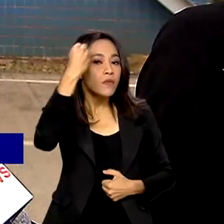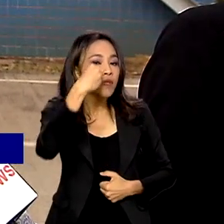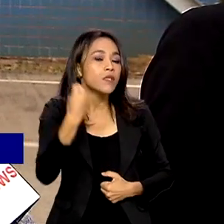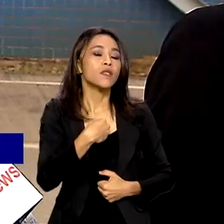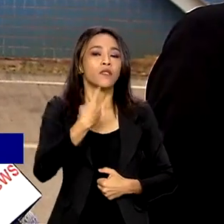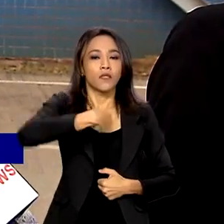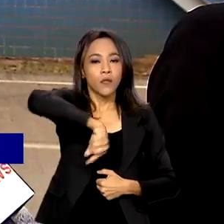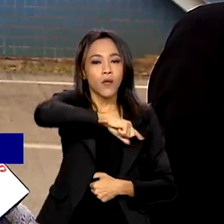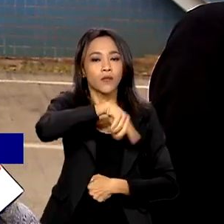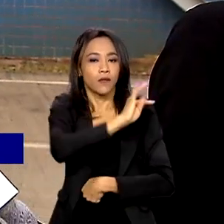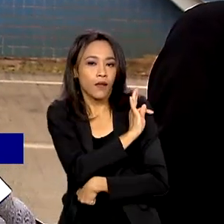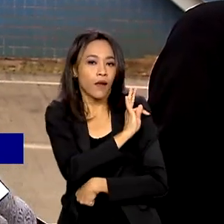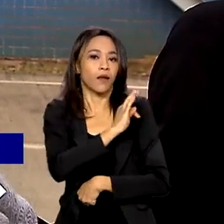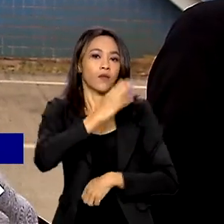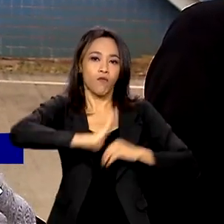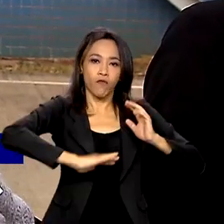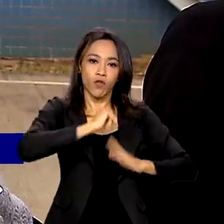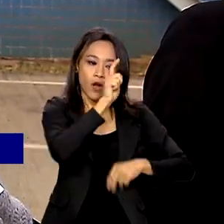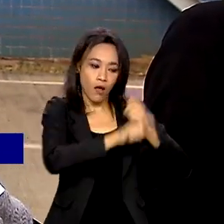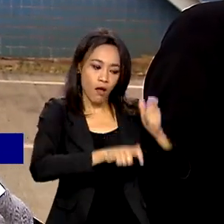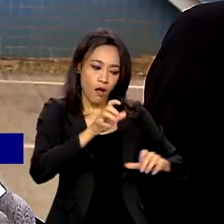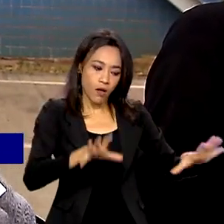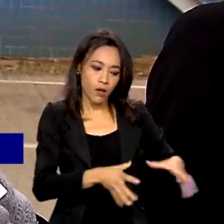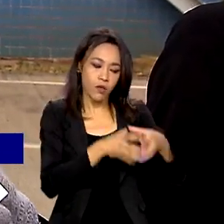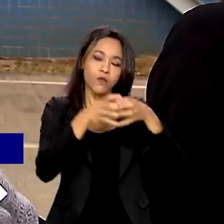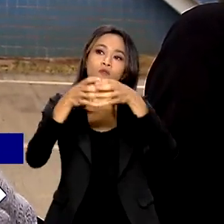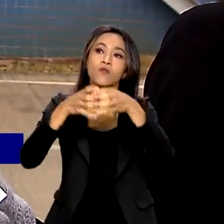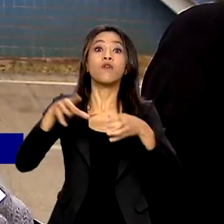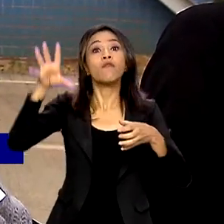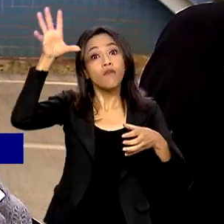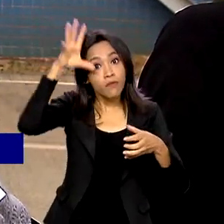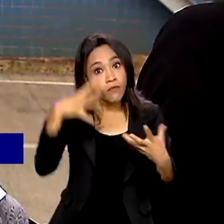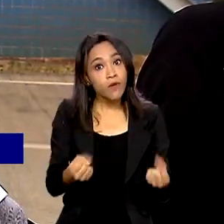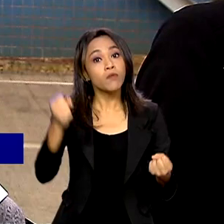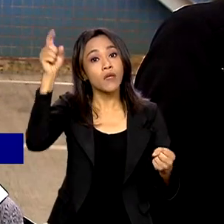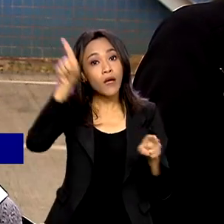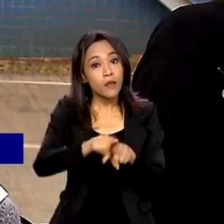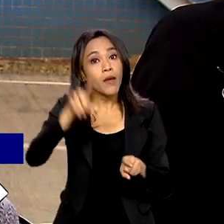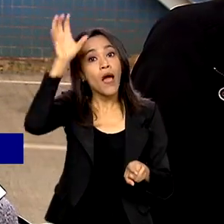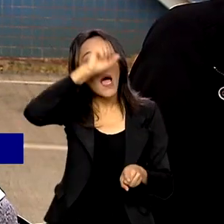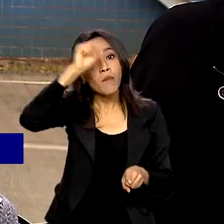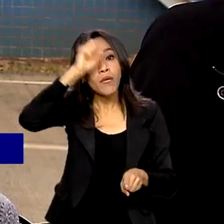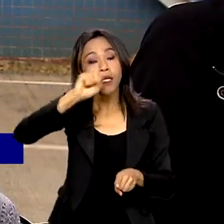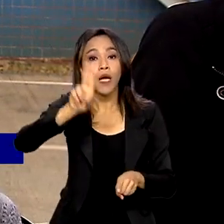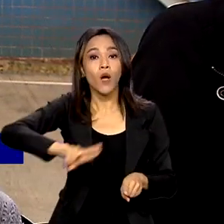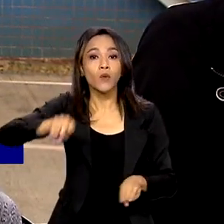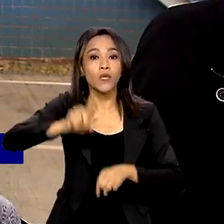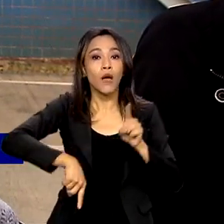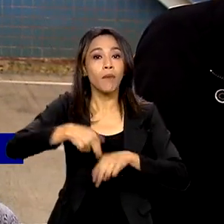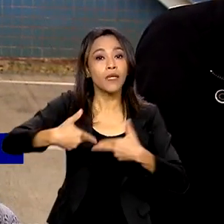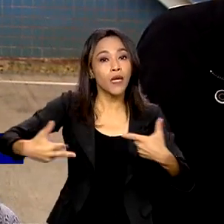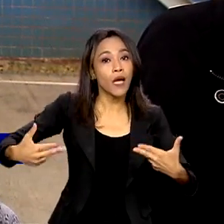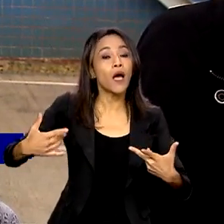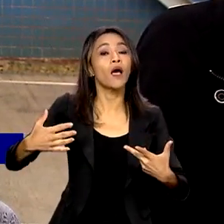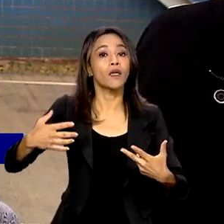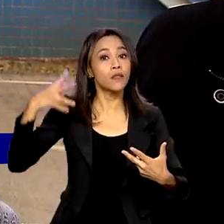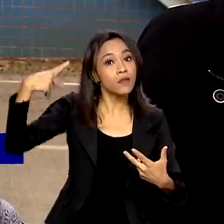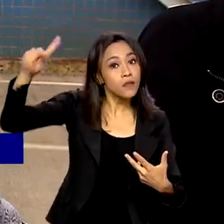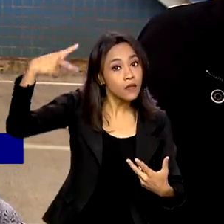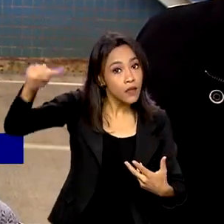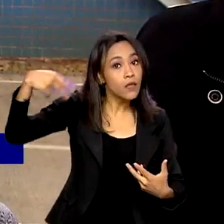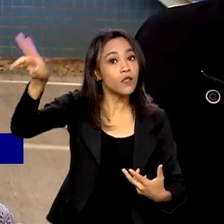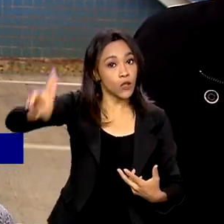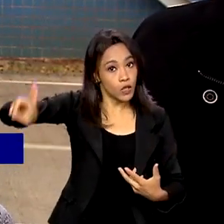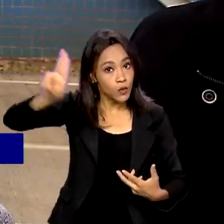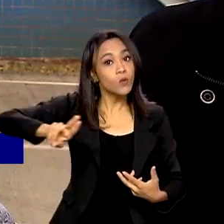técnicas, a nossa mão de obra, mas a gente também vai aprender muito a utilizar os equipamentos e as técnicas que o Canadá